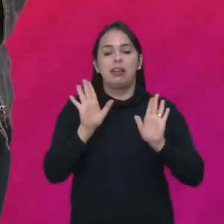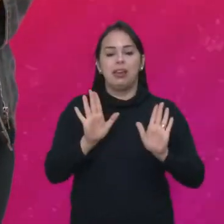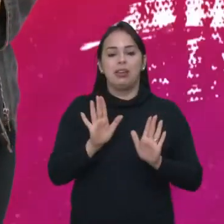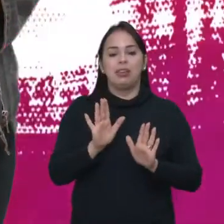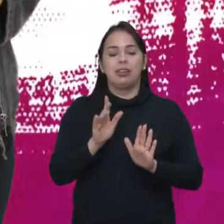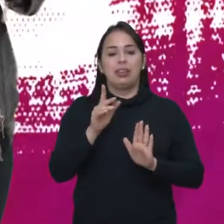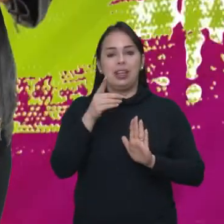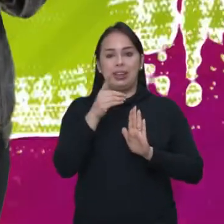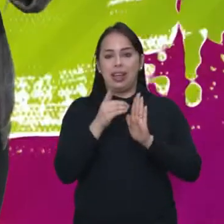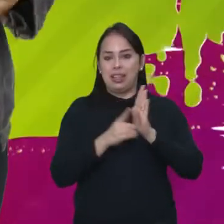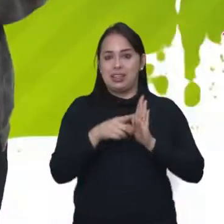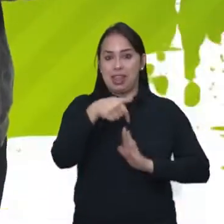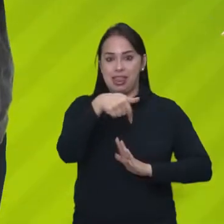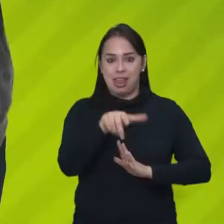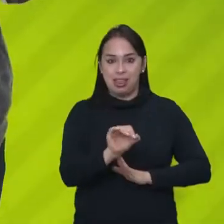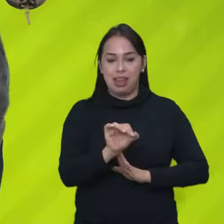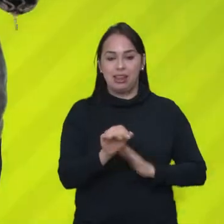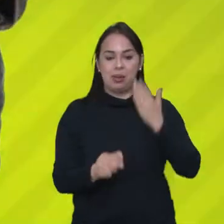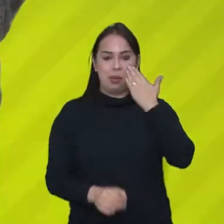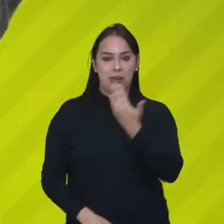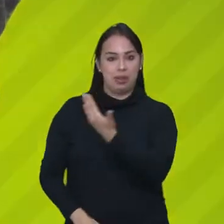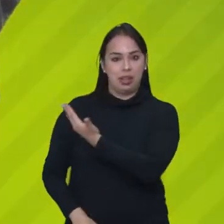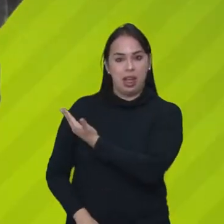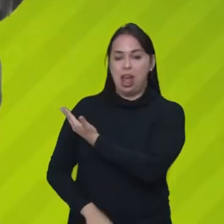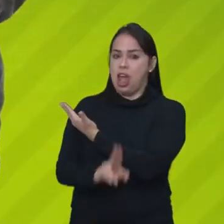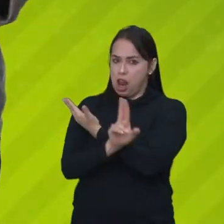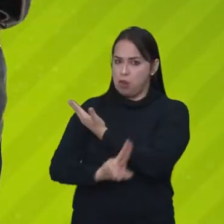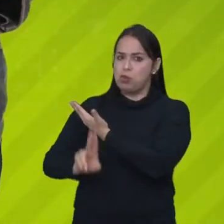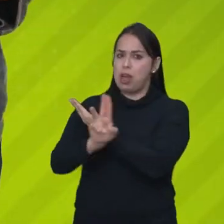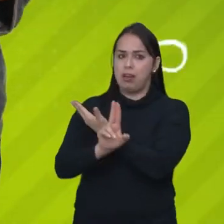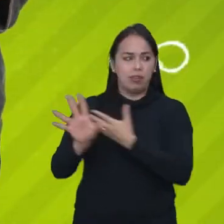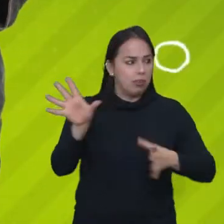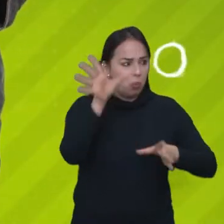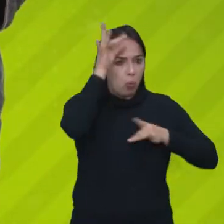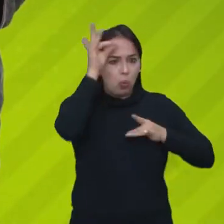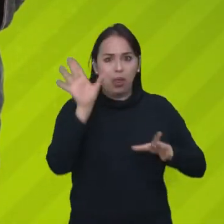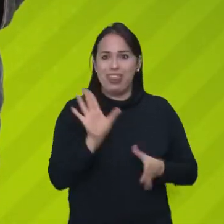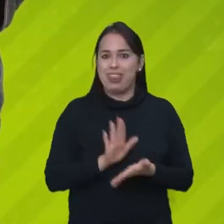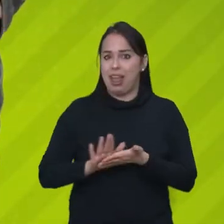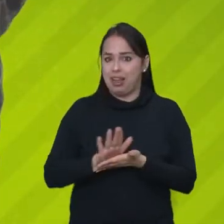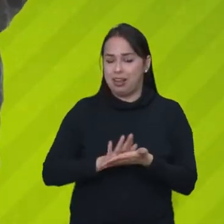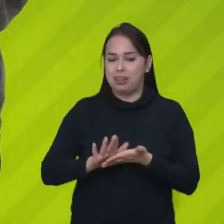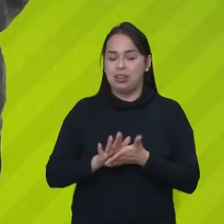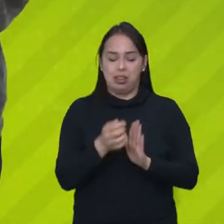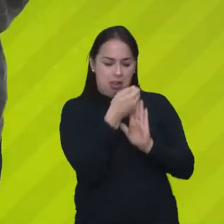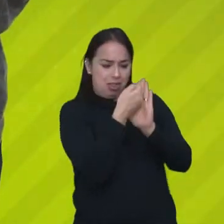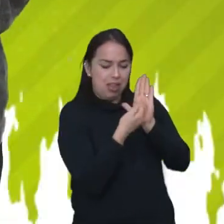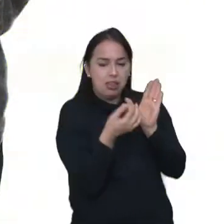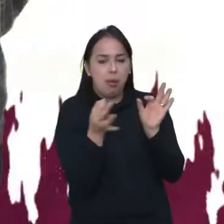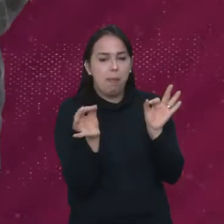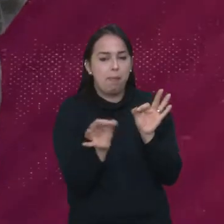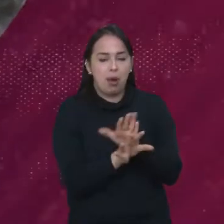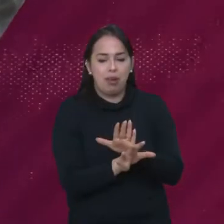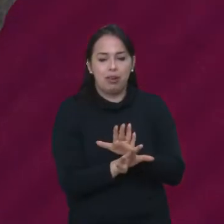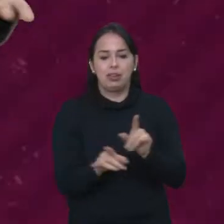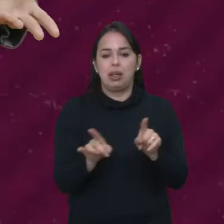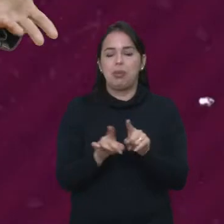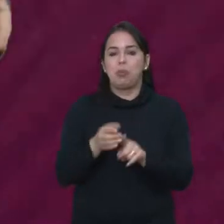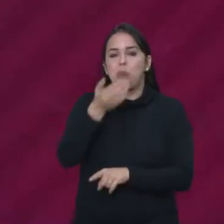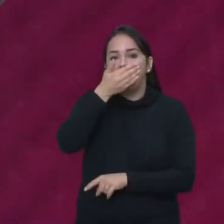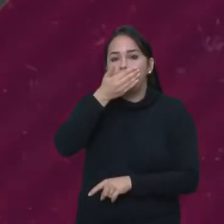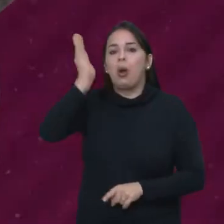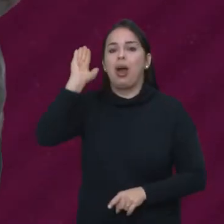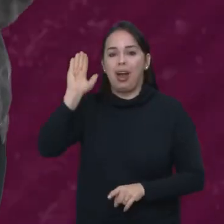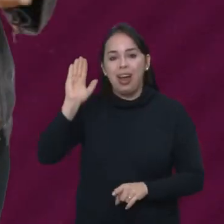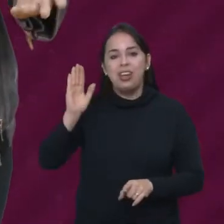década de 70, Chico Enísio já fazia rir, sem utilizar nenhum personagem ou imitação, com um texto impecável. João